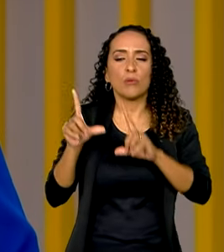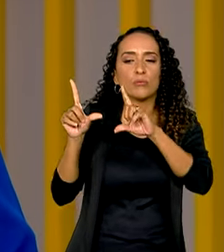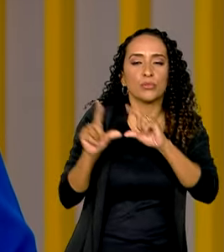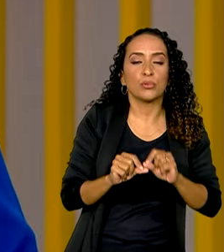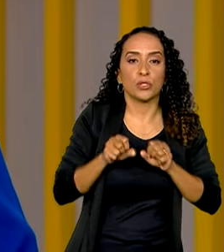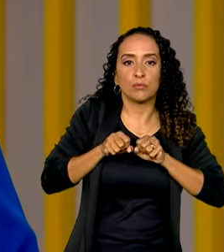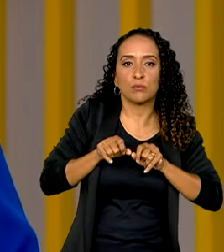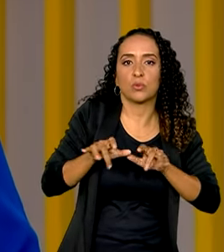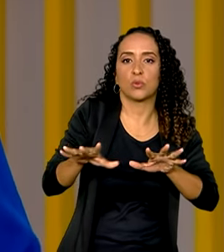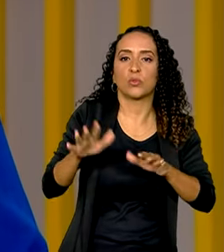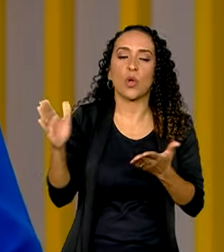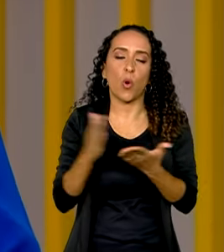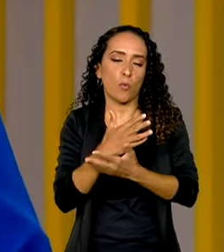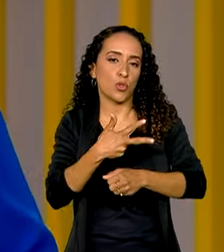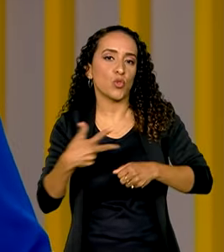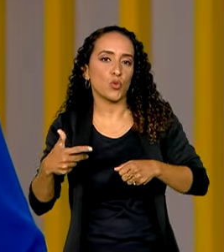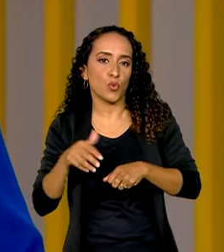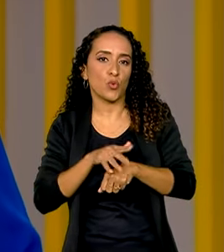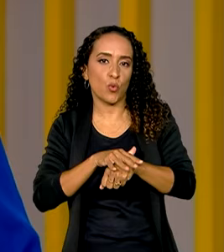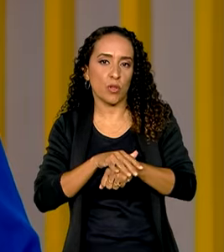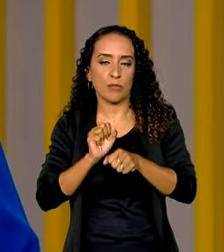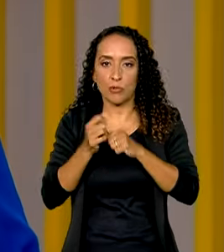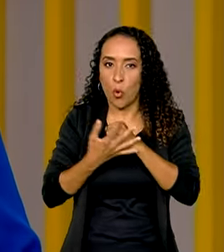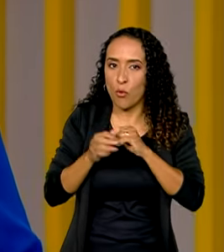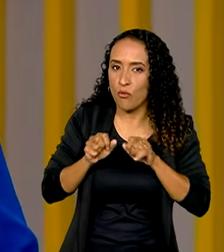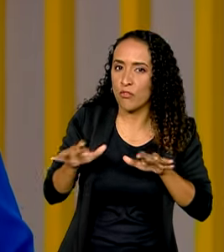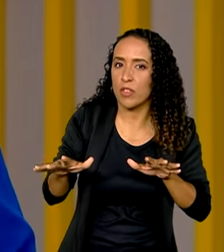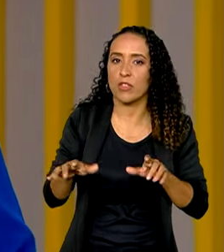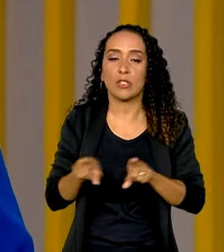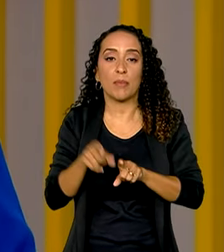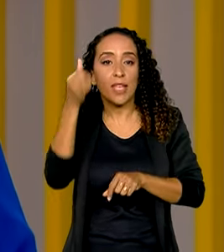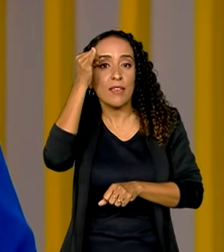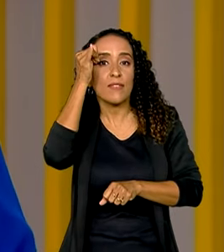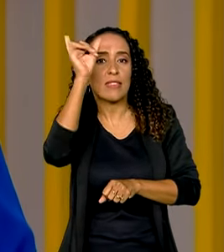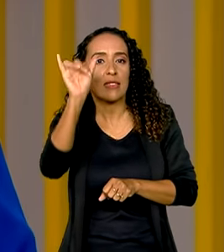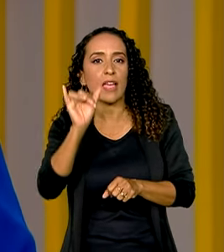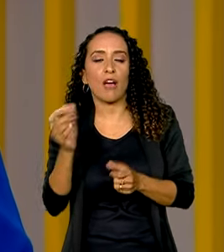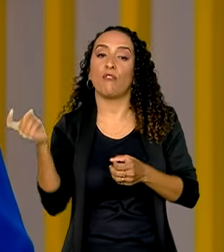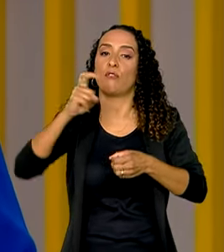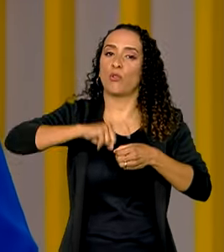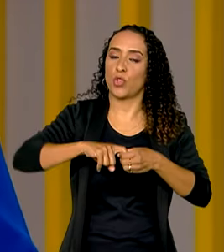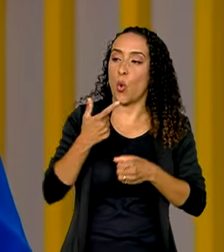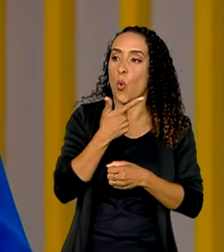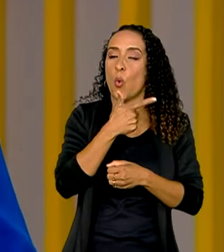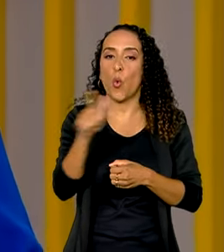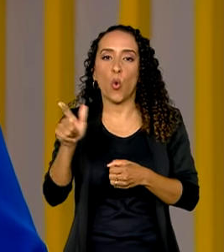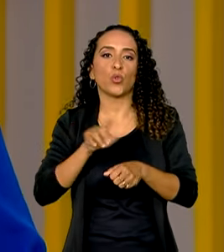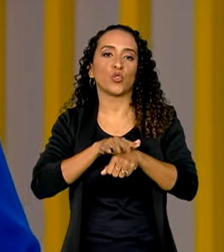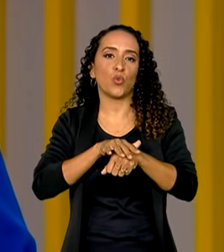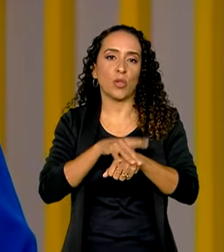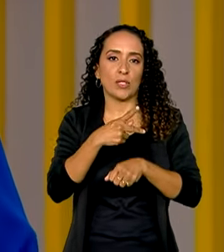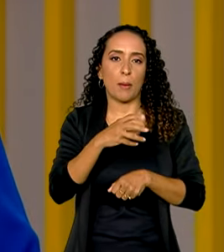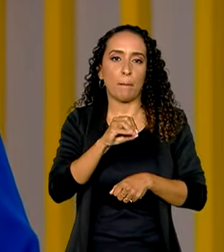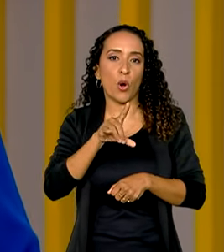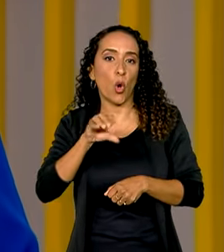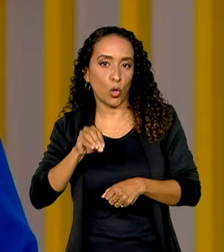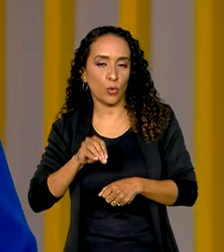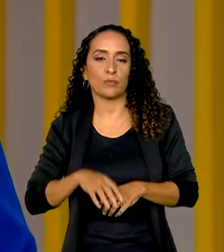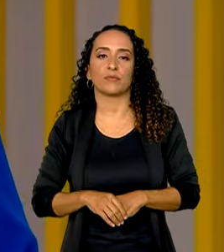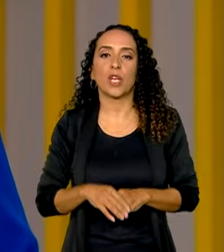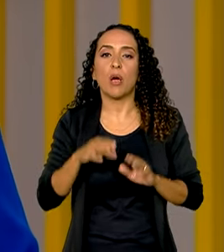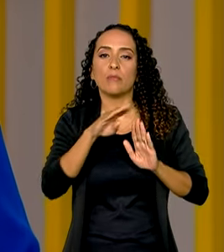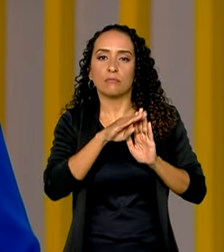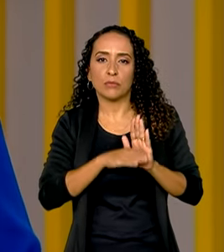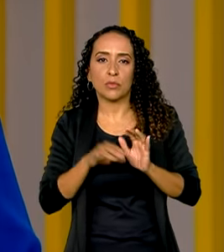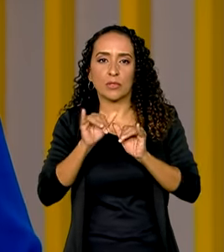a transmissão de algumas doenças como a Covid-19 e evitar o retorno de outras como a poliomielite. O Programa